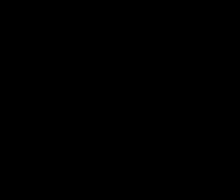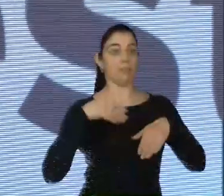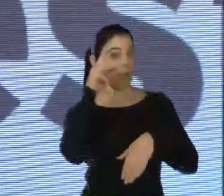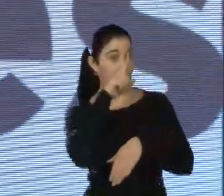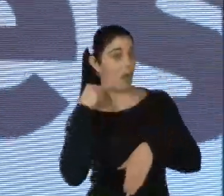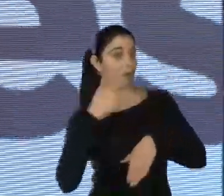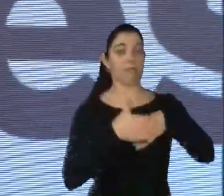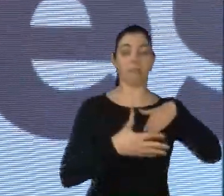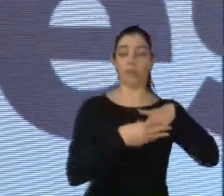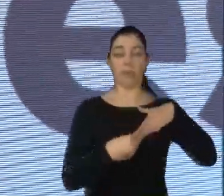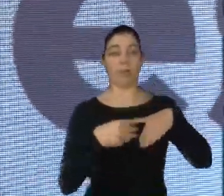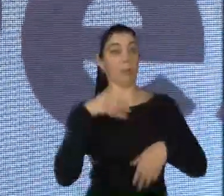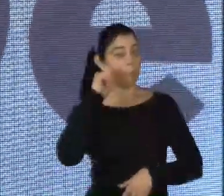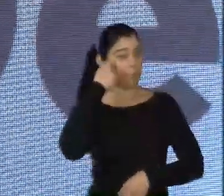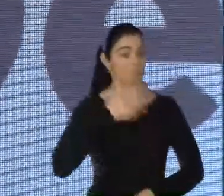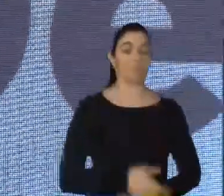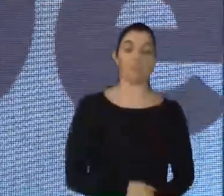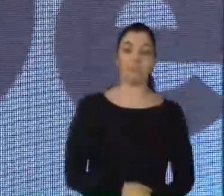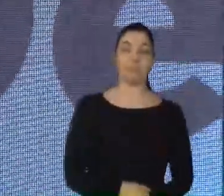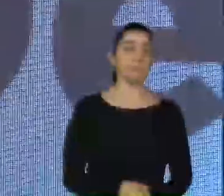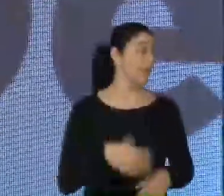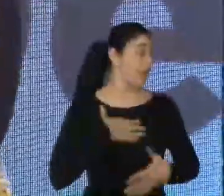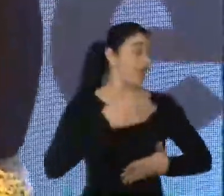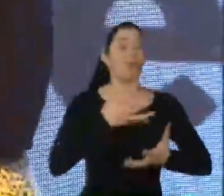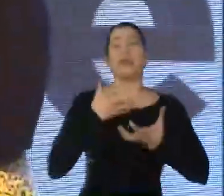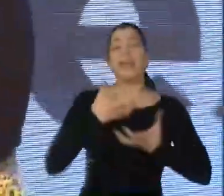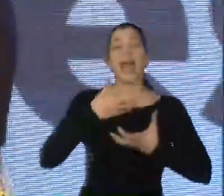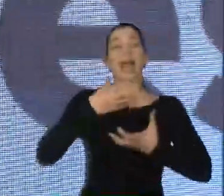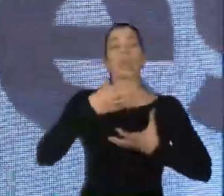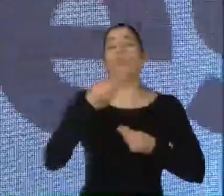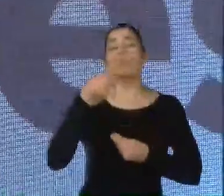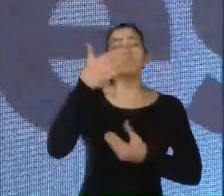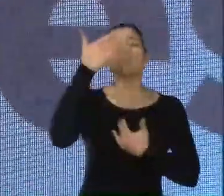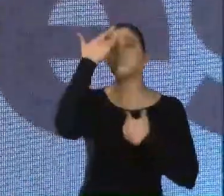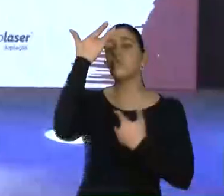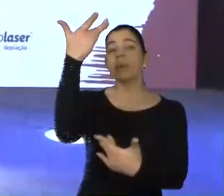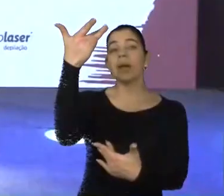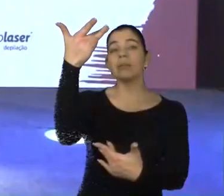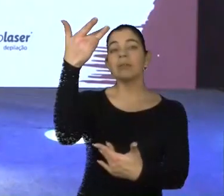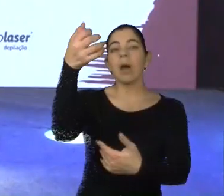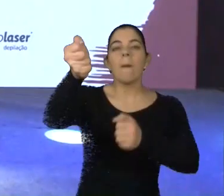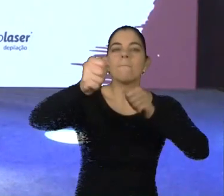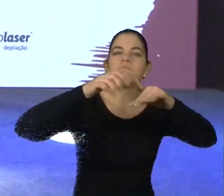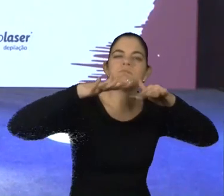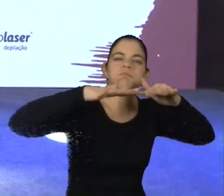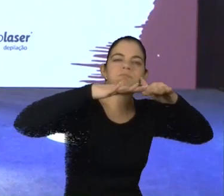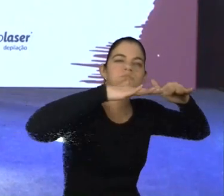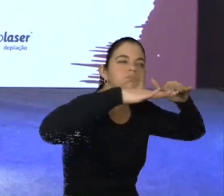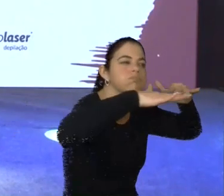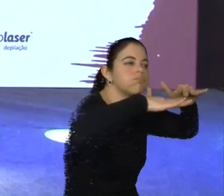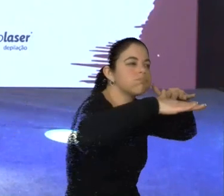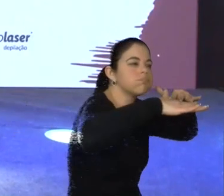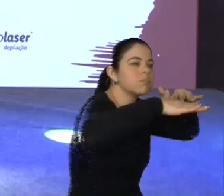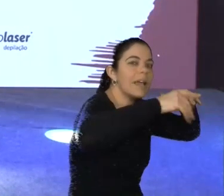E eu queria dizer, Alex, muito obrigada por esse movimento imenso e